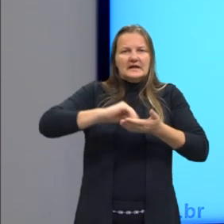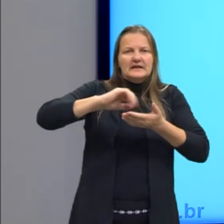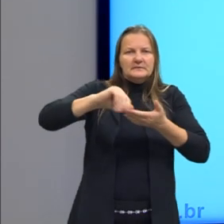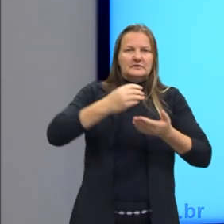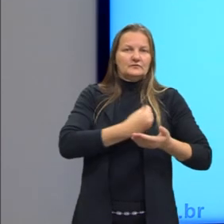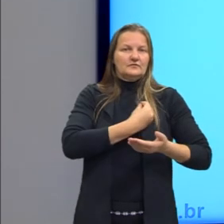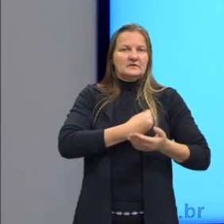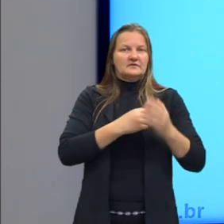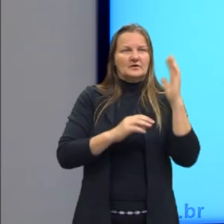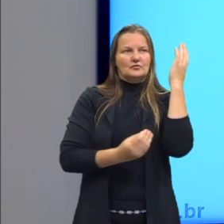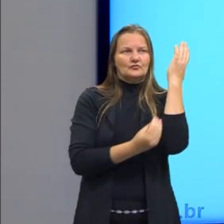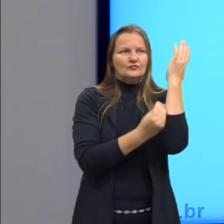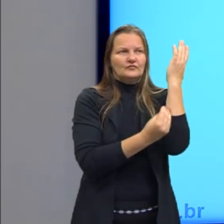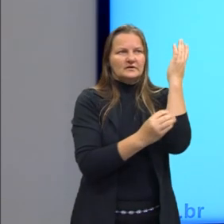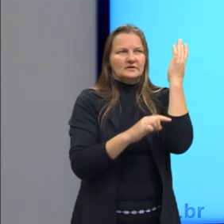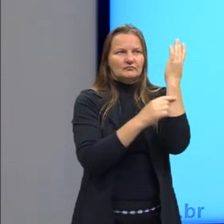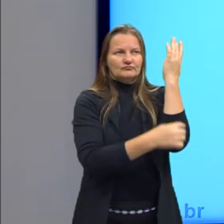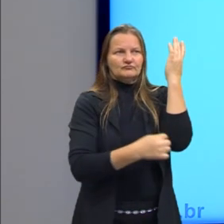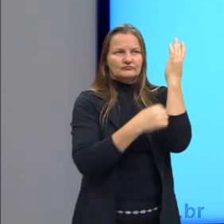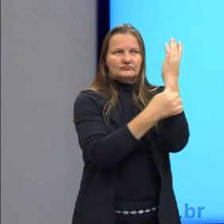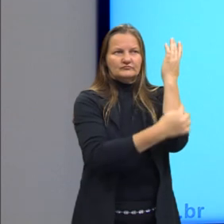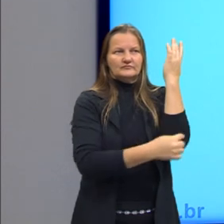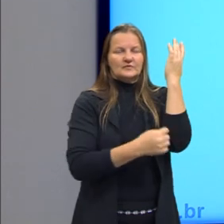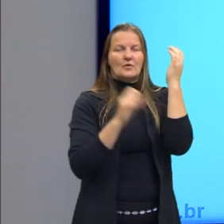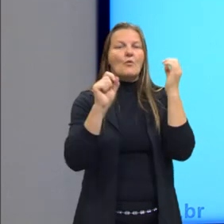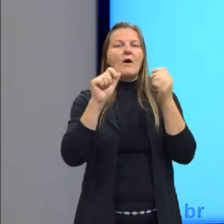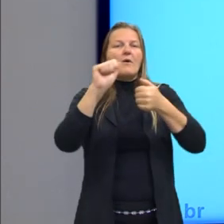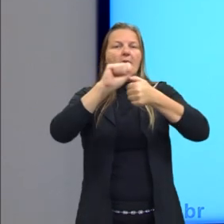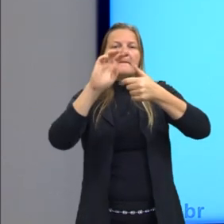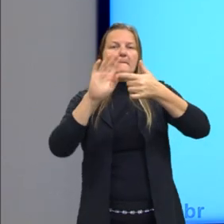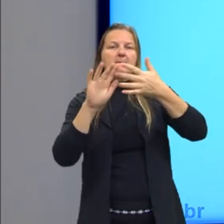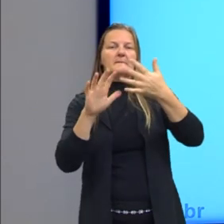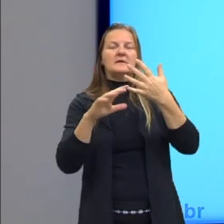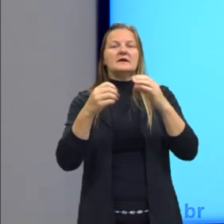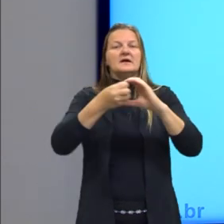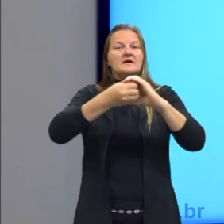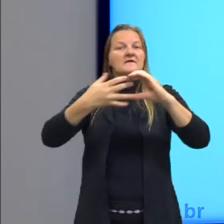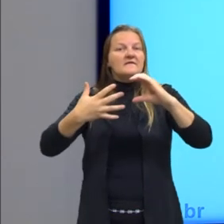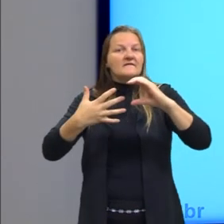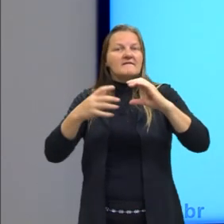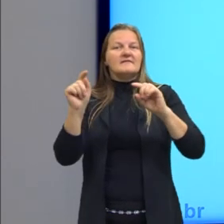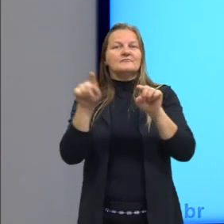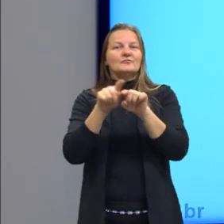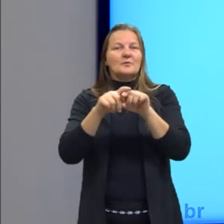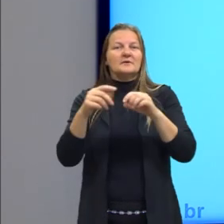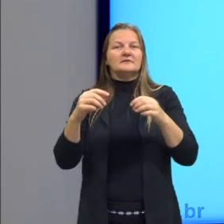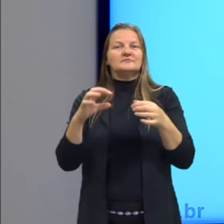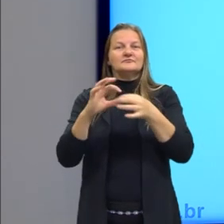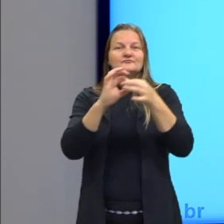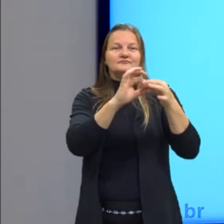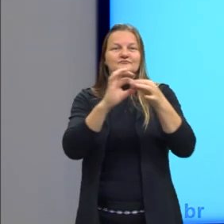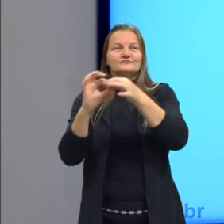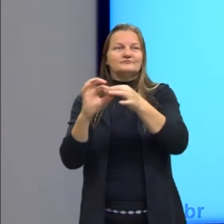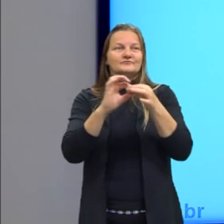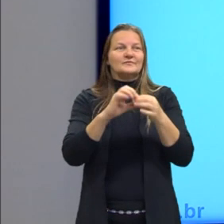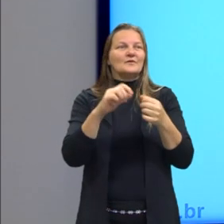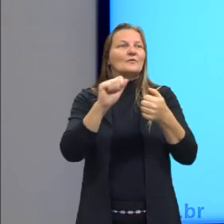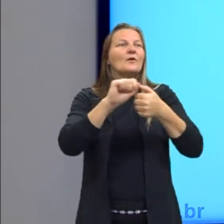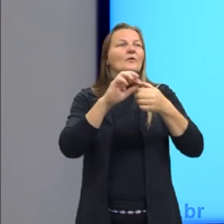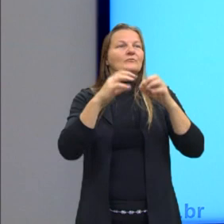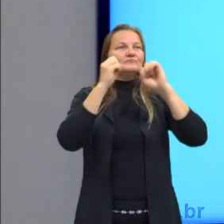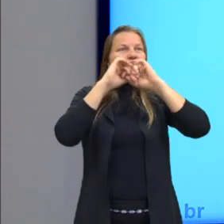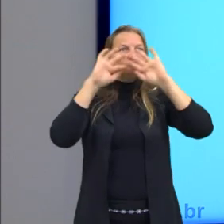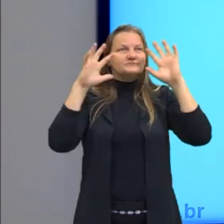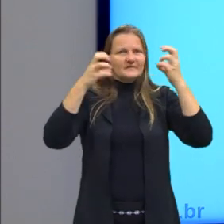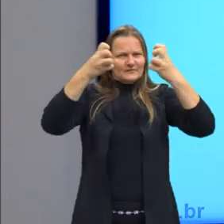-ambiente. Quais as alternativas estão ligadas com as propriedades coligativas? Vamos entender um